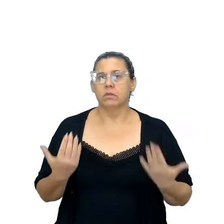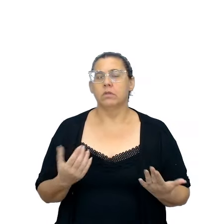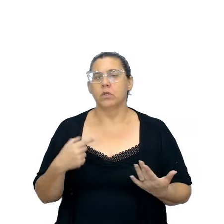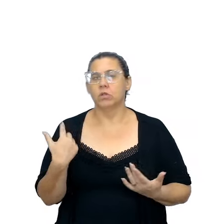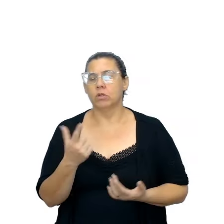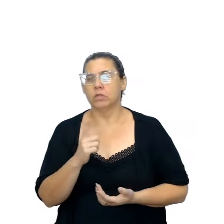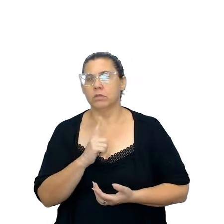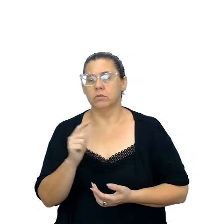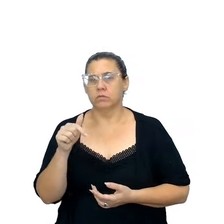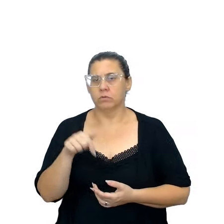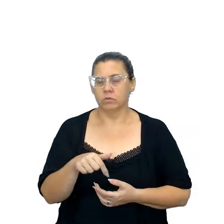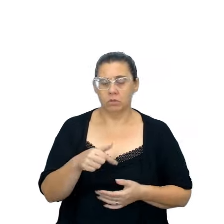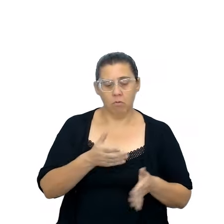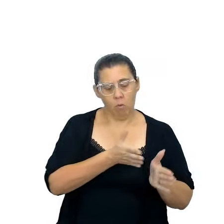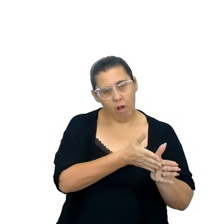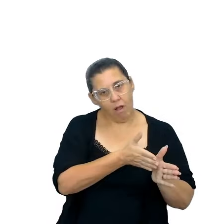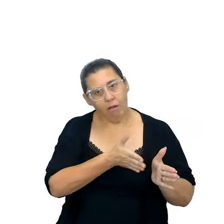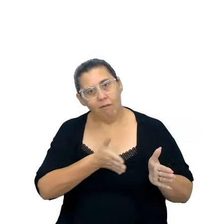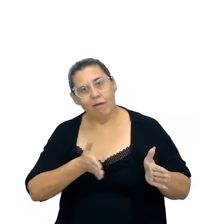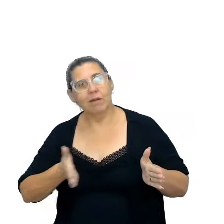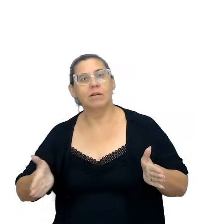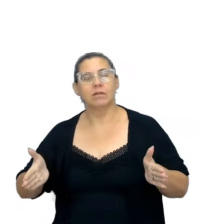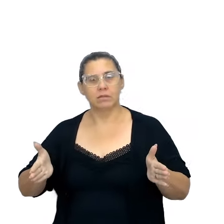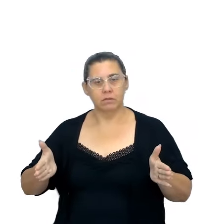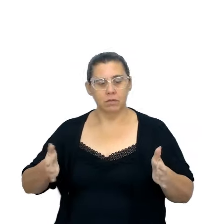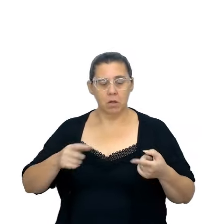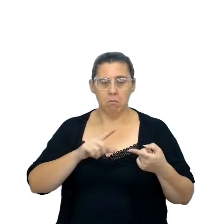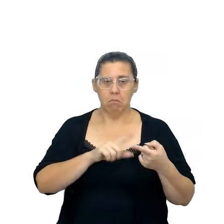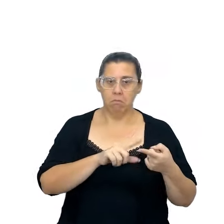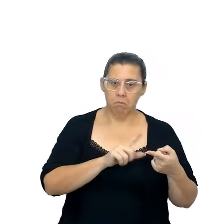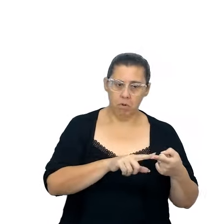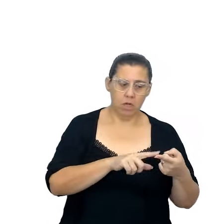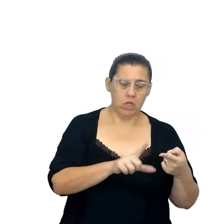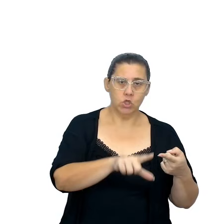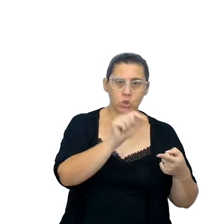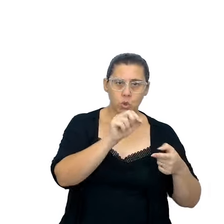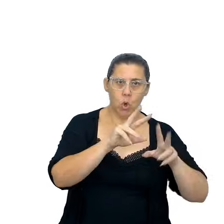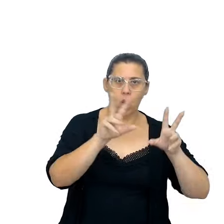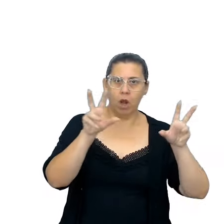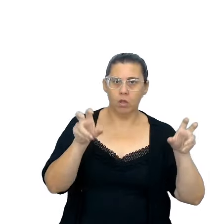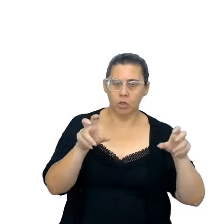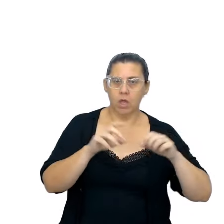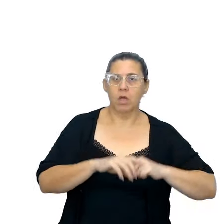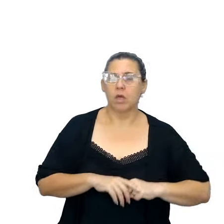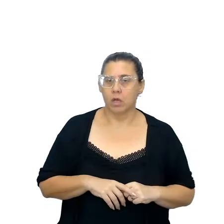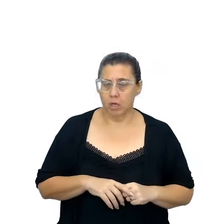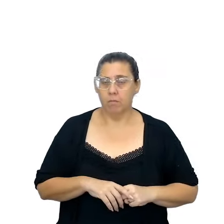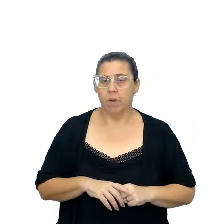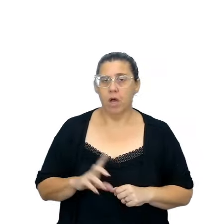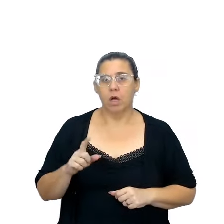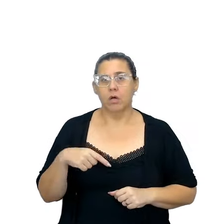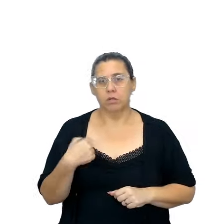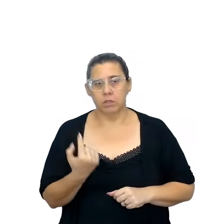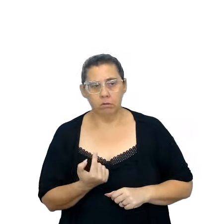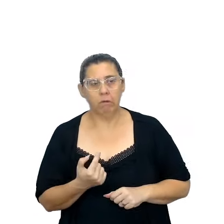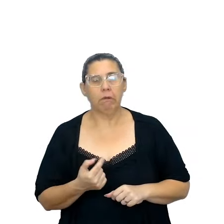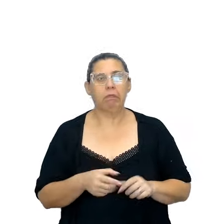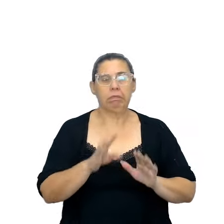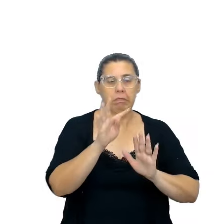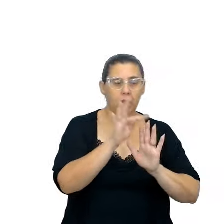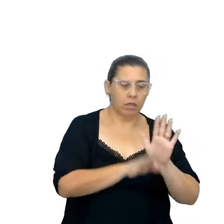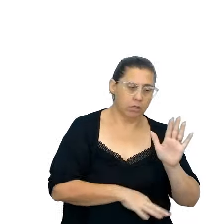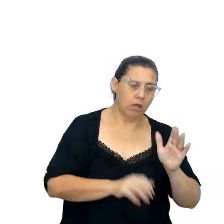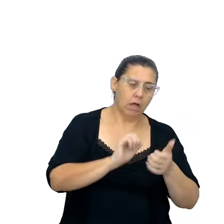tivemos aqui, né, um percurso a ser feito, primeiro foi a escolha do tema, né, e aí nós vamos retextualizar